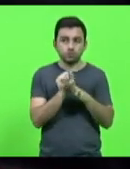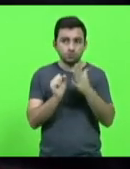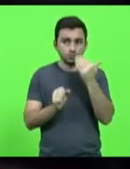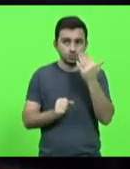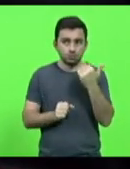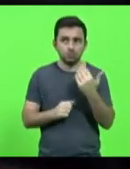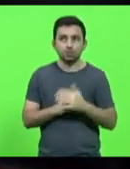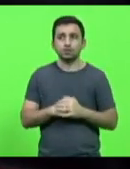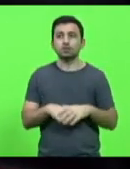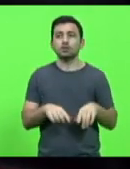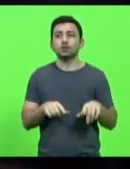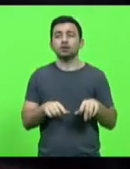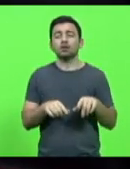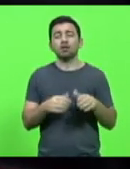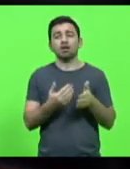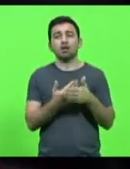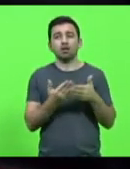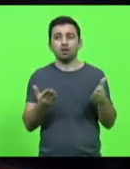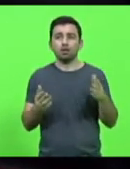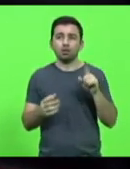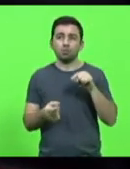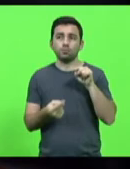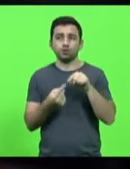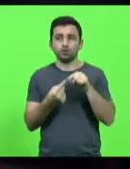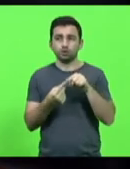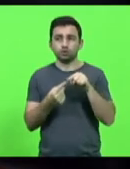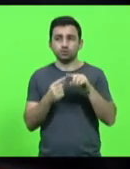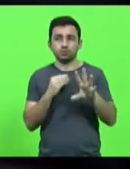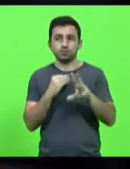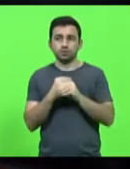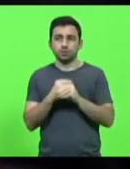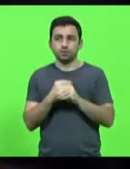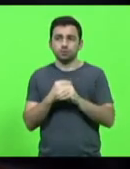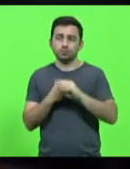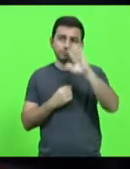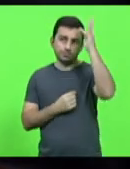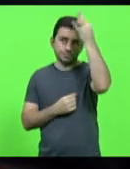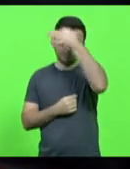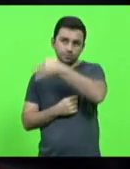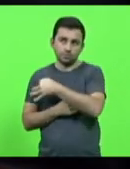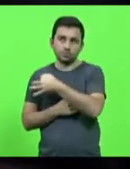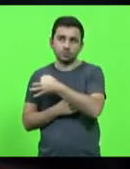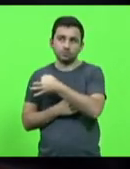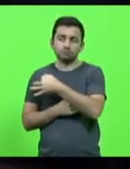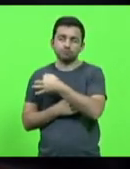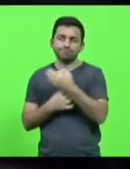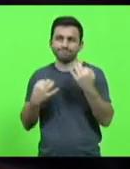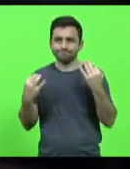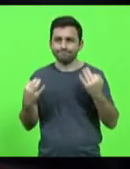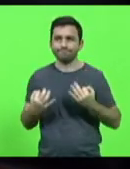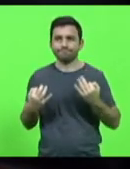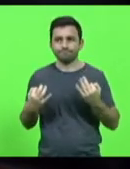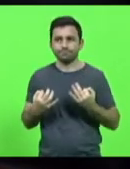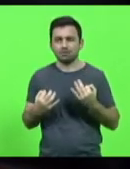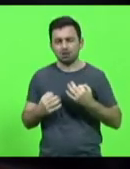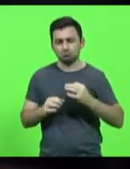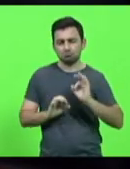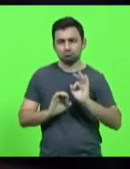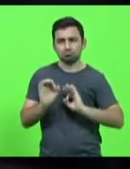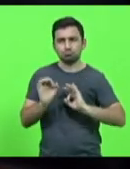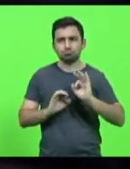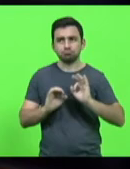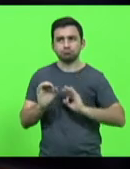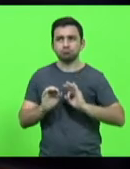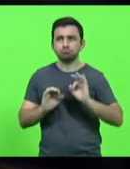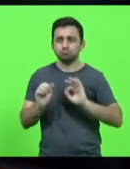Nutricional, que foram aí o objetivo das emendas do deputado Fabiano, perfeitamente construídas em conjunto,